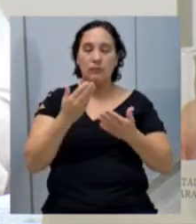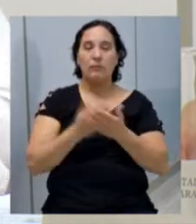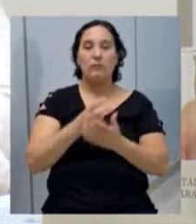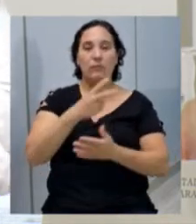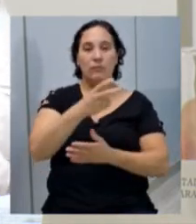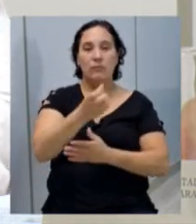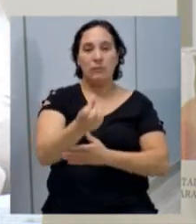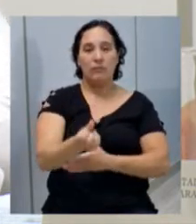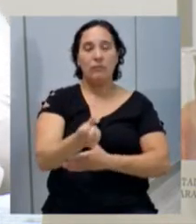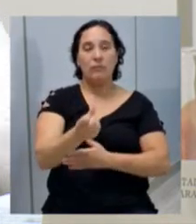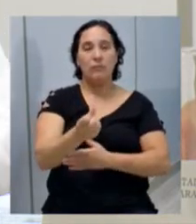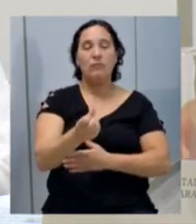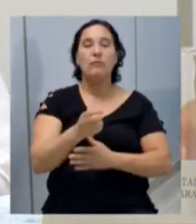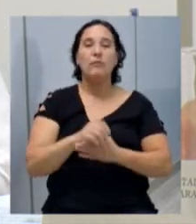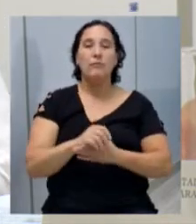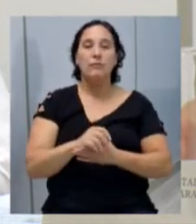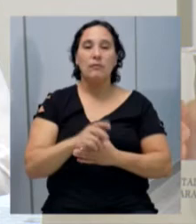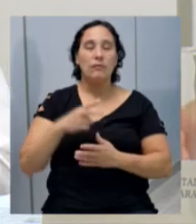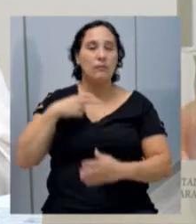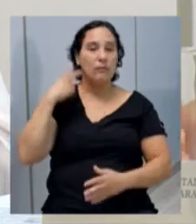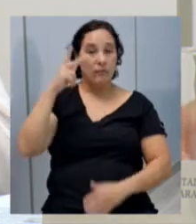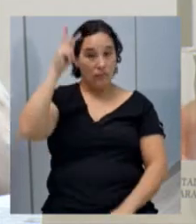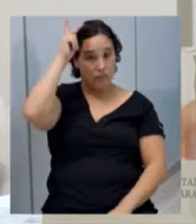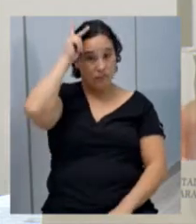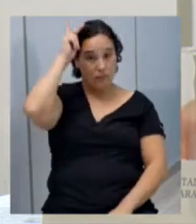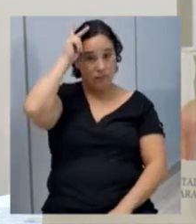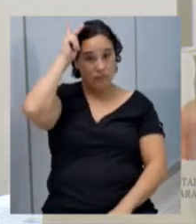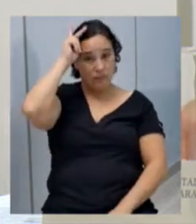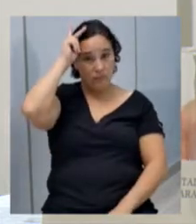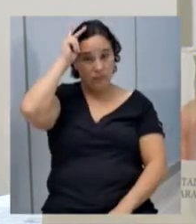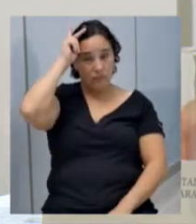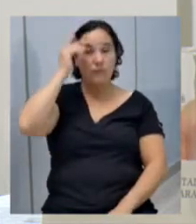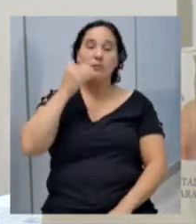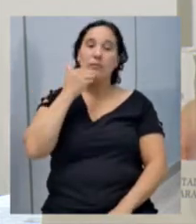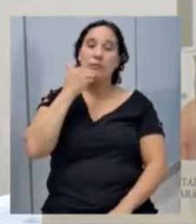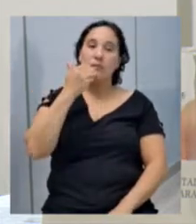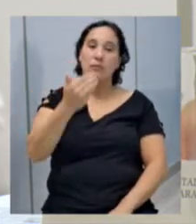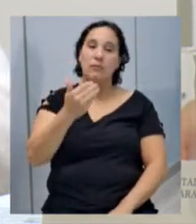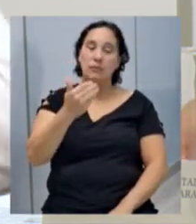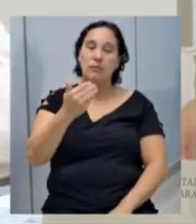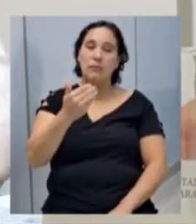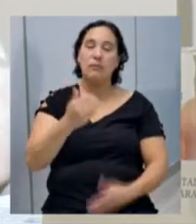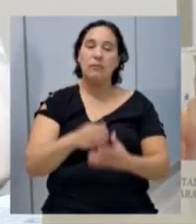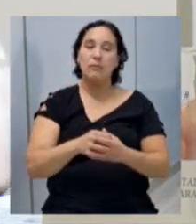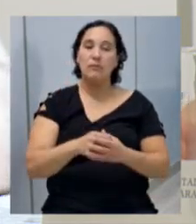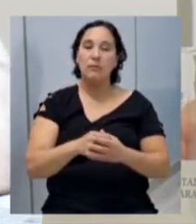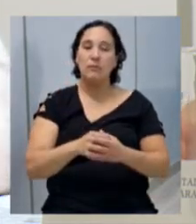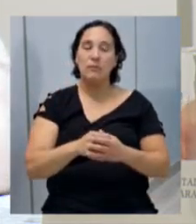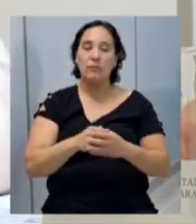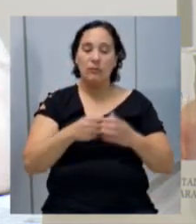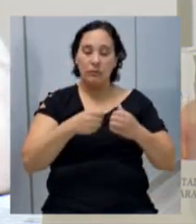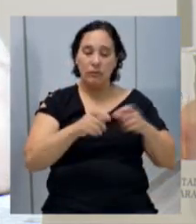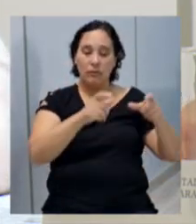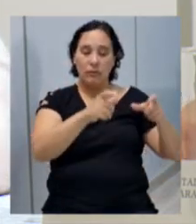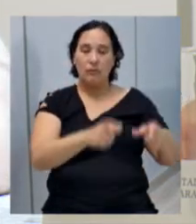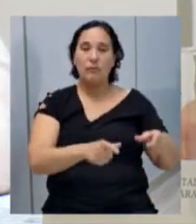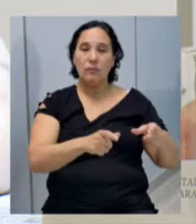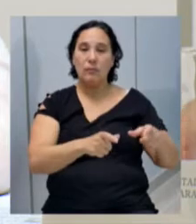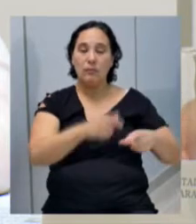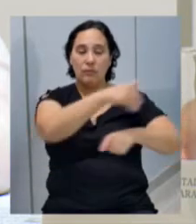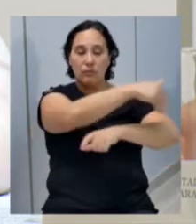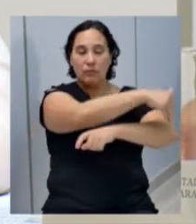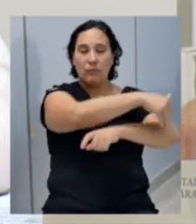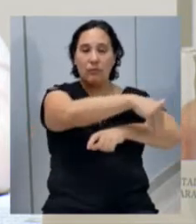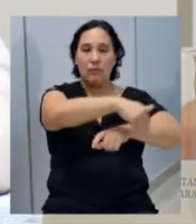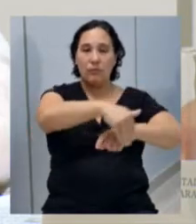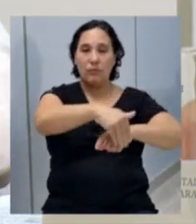26 de 2018, da vereadora Cátia Colelo, que solicitava a recolocação do ponto de ônibus na rua Fioravante